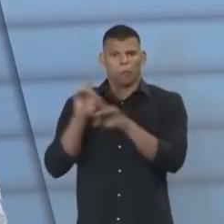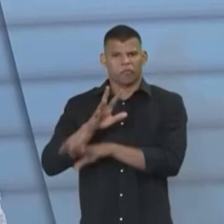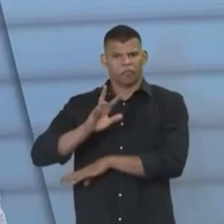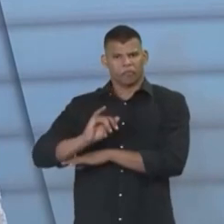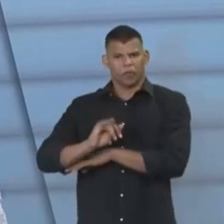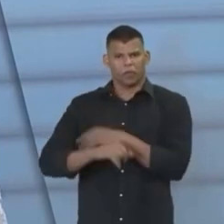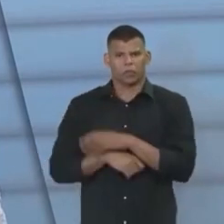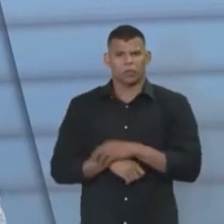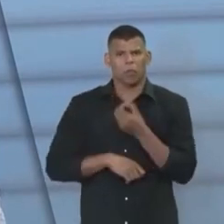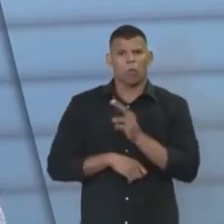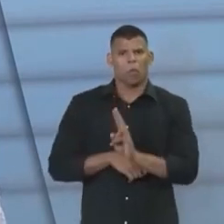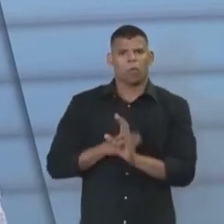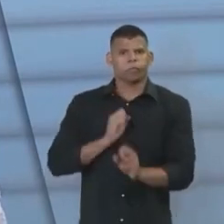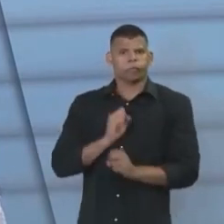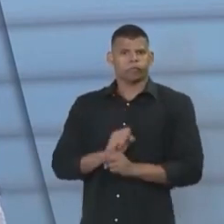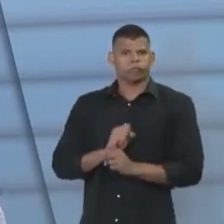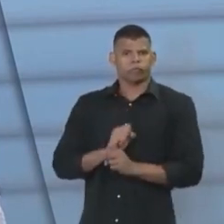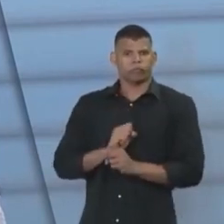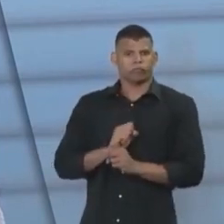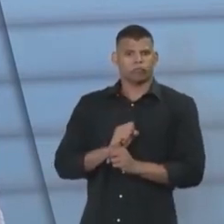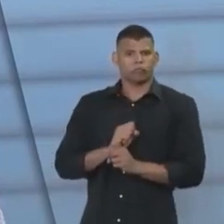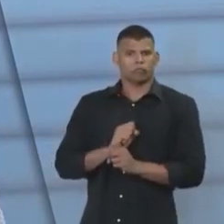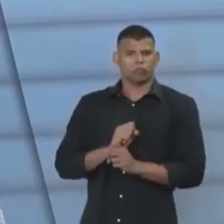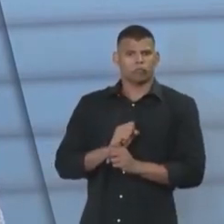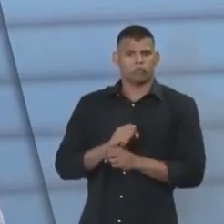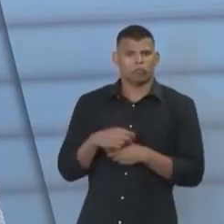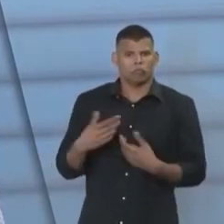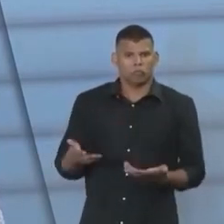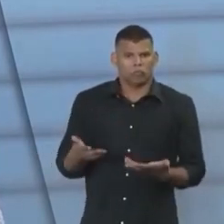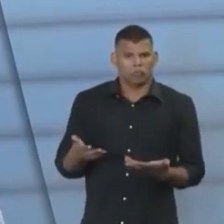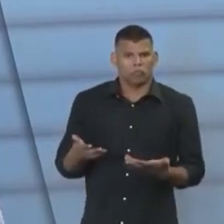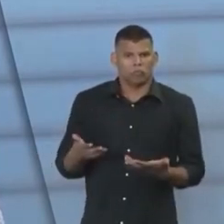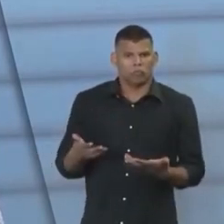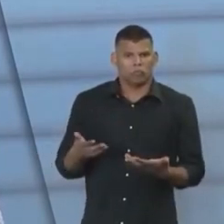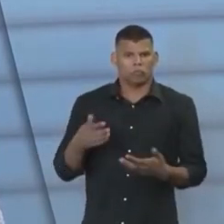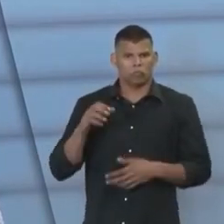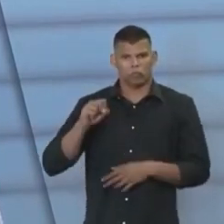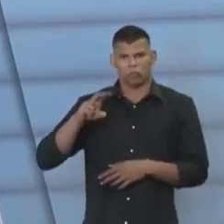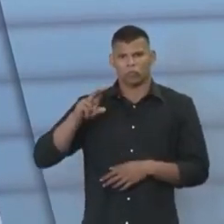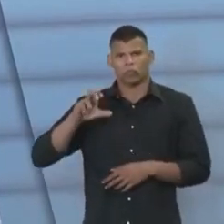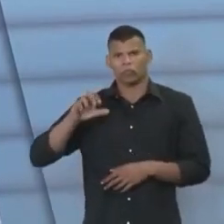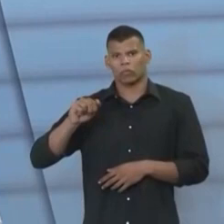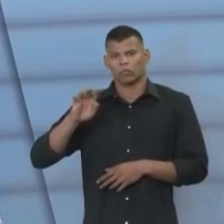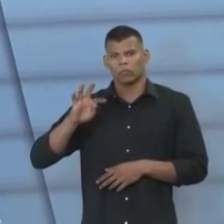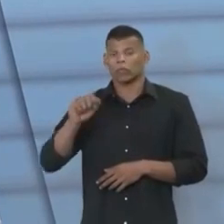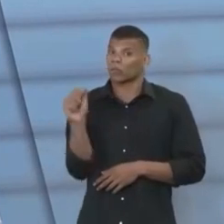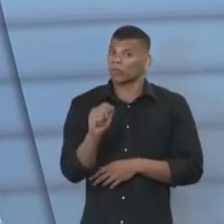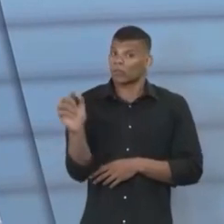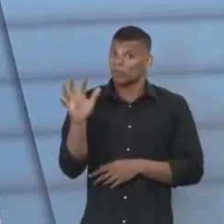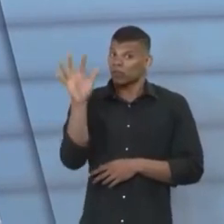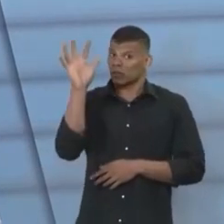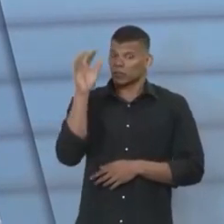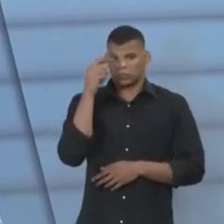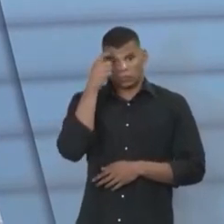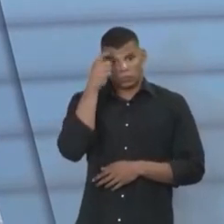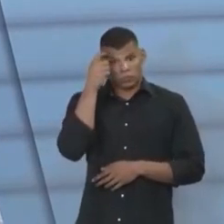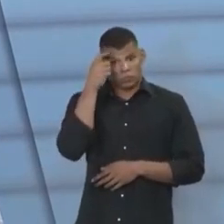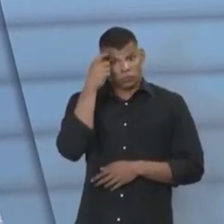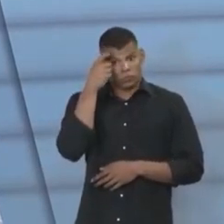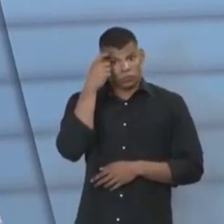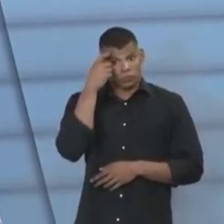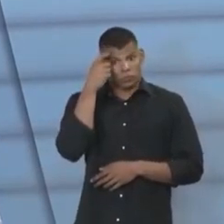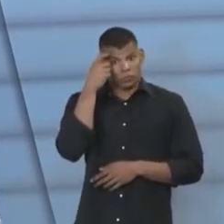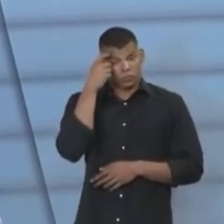Ou ele vai permanecer uma sucata? É. Uma sucata cara, milhões de Muito cara, muito cara.